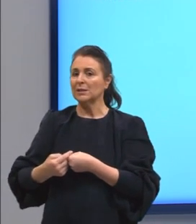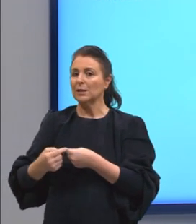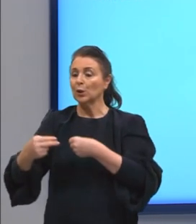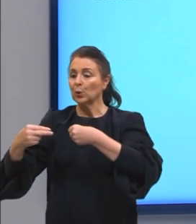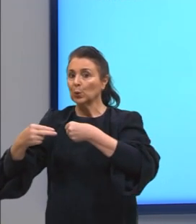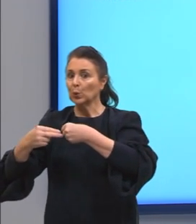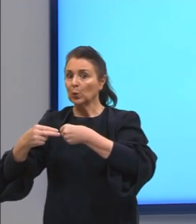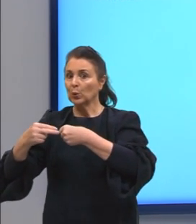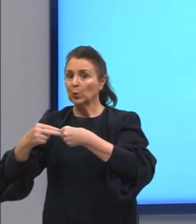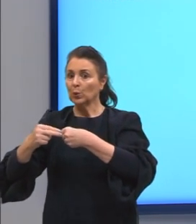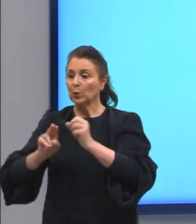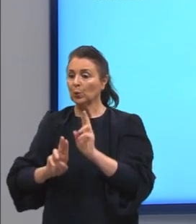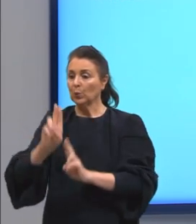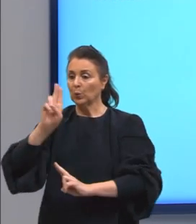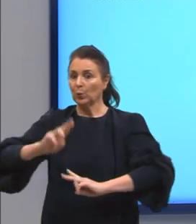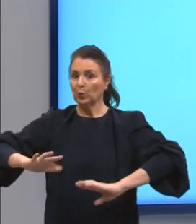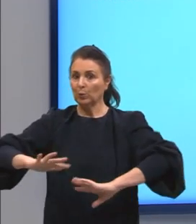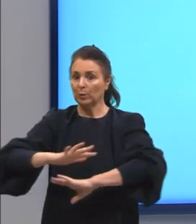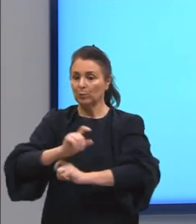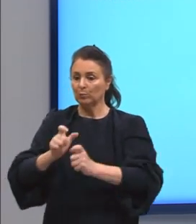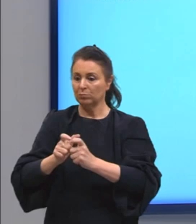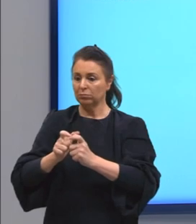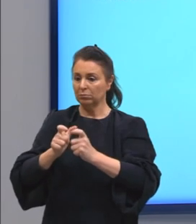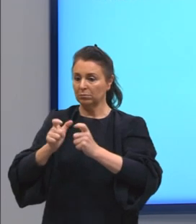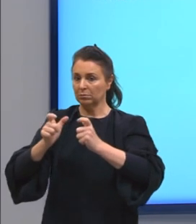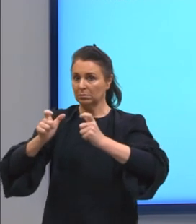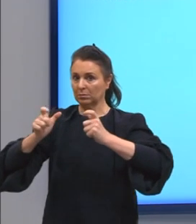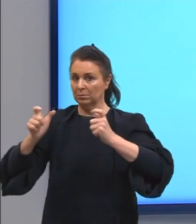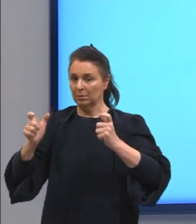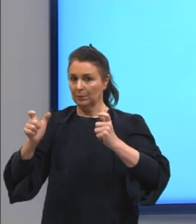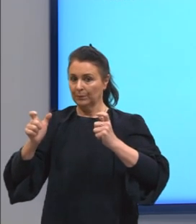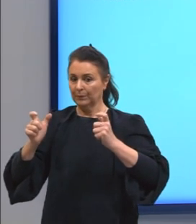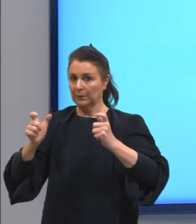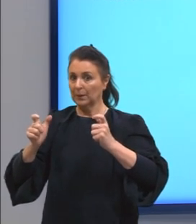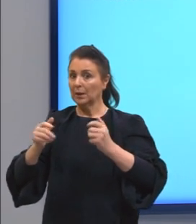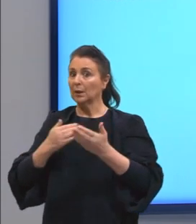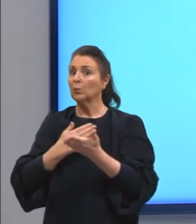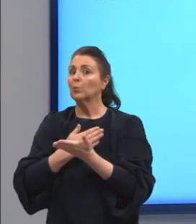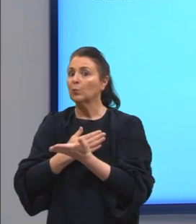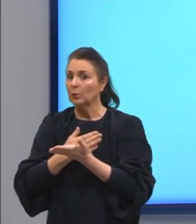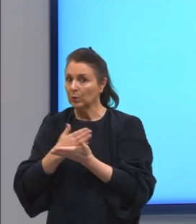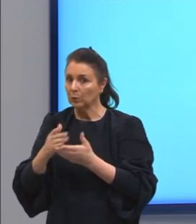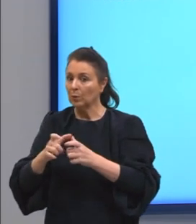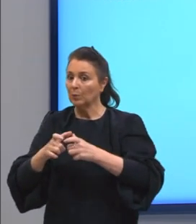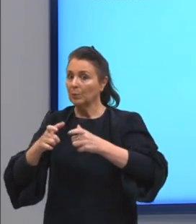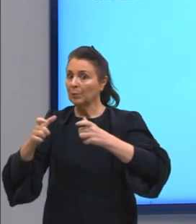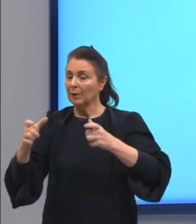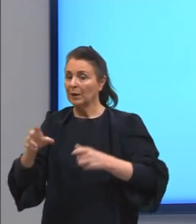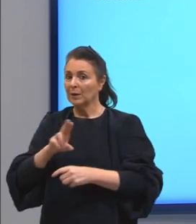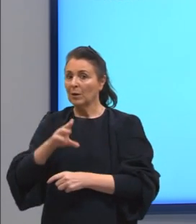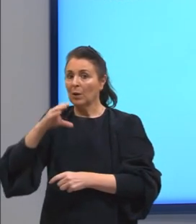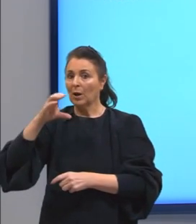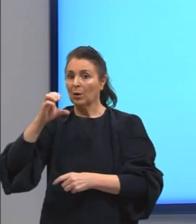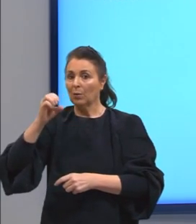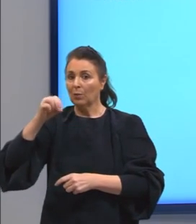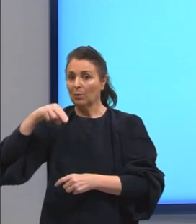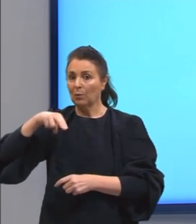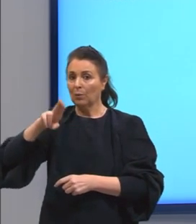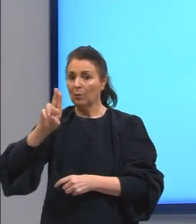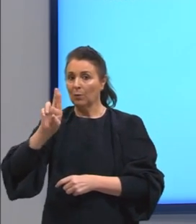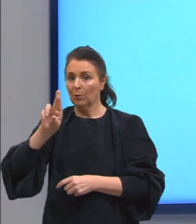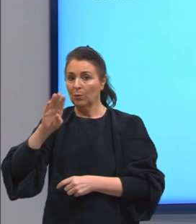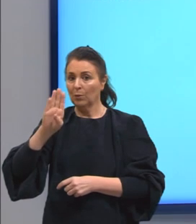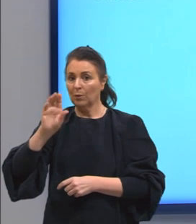ele começa a ficar muito grande, tá, gurizada? Quando ele começa a ficar muito grande, a gente vai chamar isso de conurbação urbana,